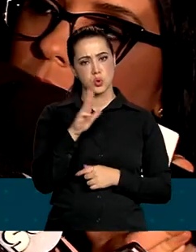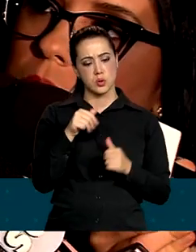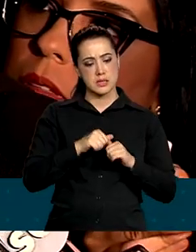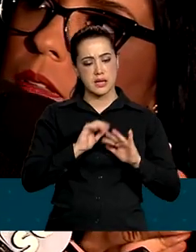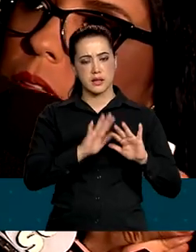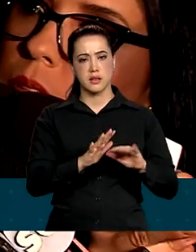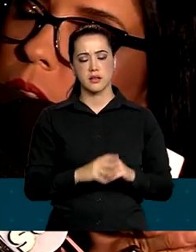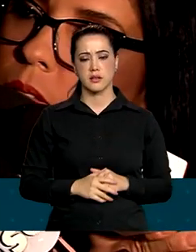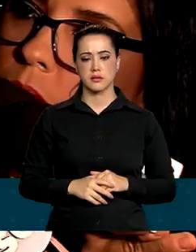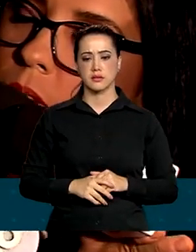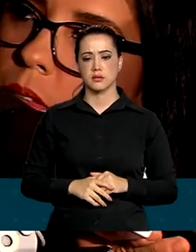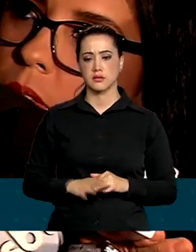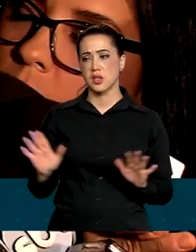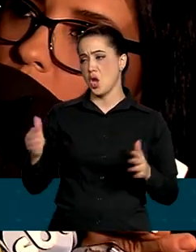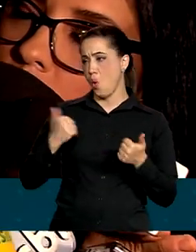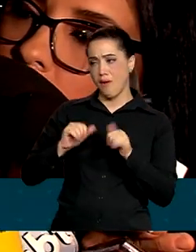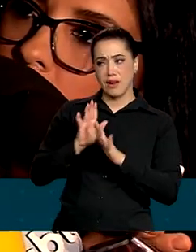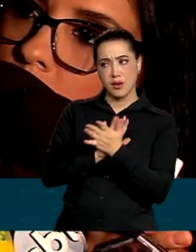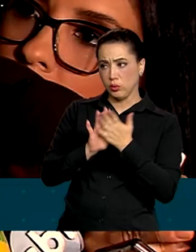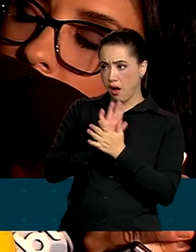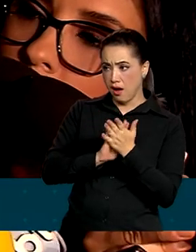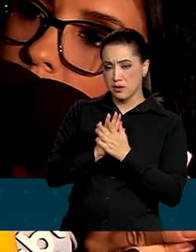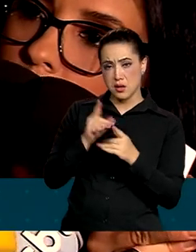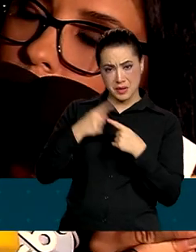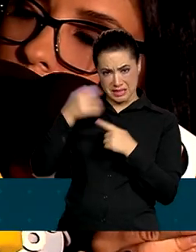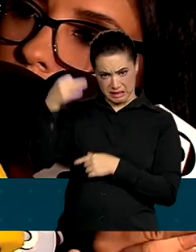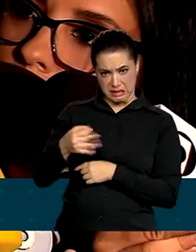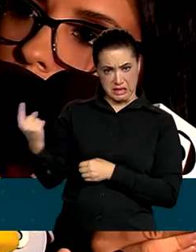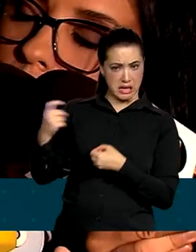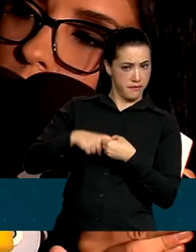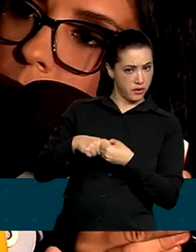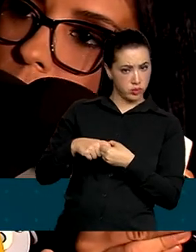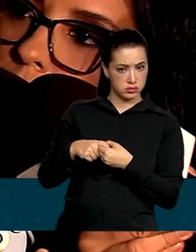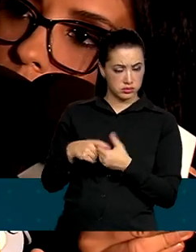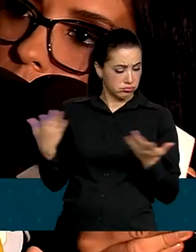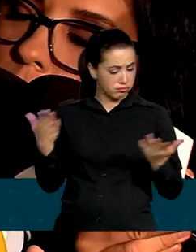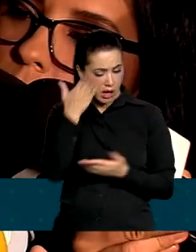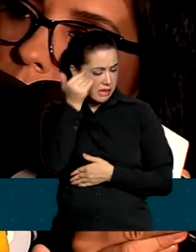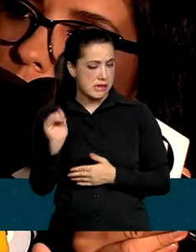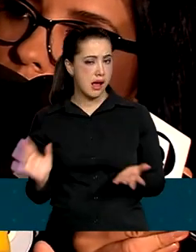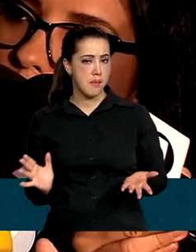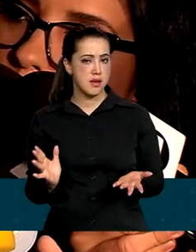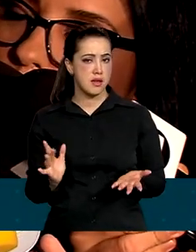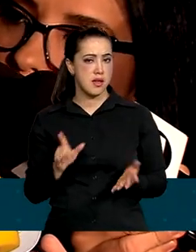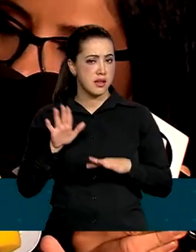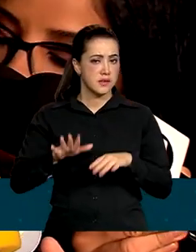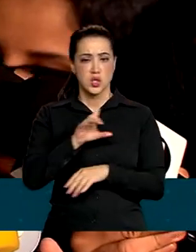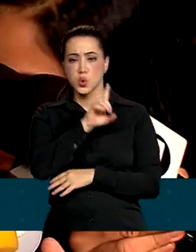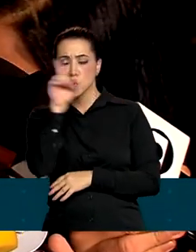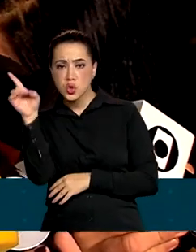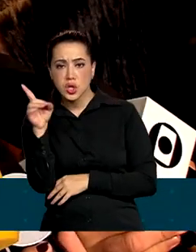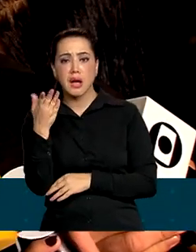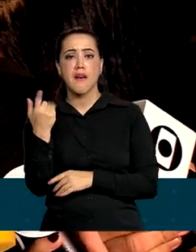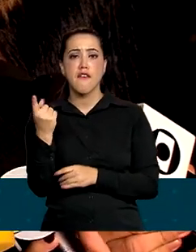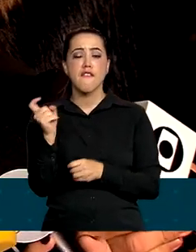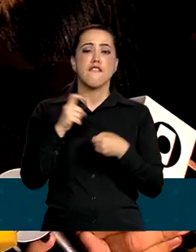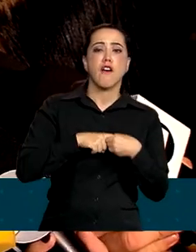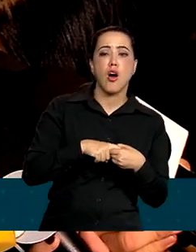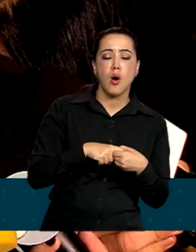porque ninguém sabe se ele vem ou não. Porque eu acho que ele fica marcando datas para tentar desviar do escândalo das joias,